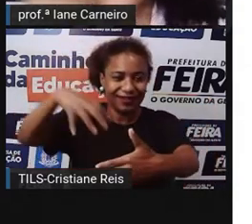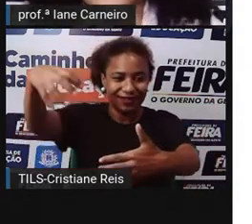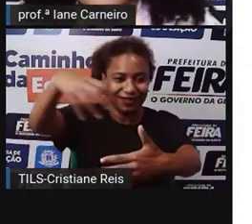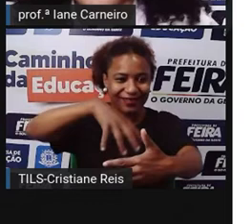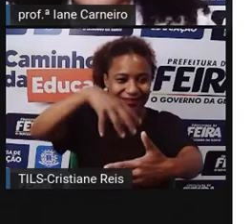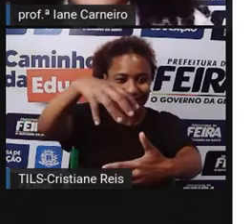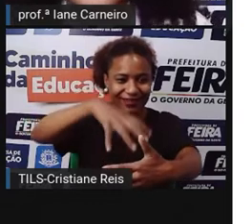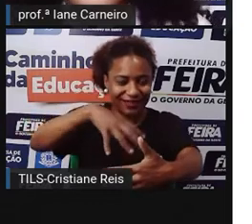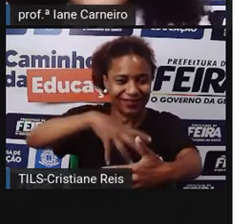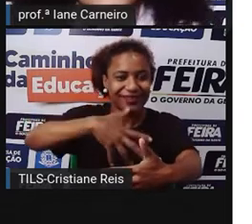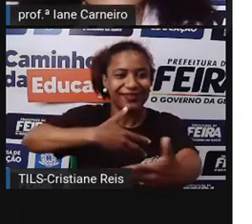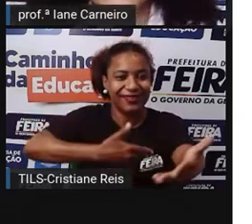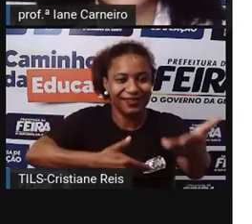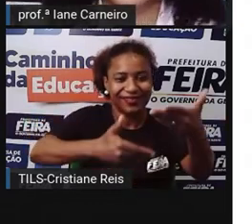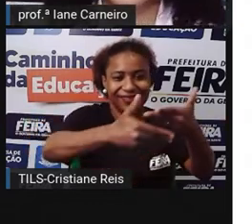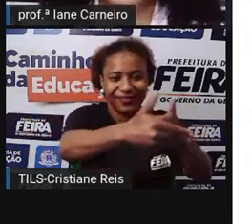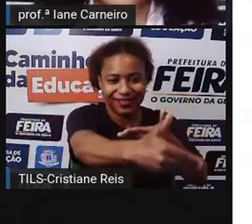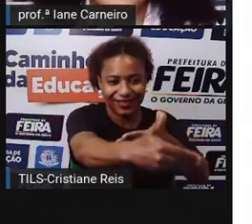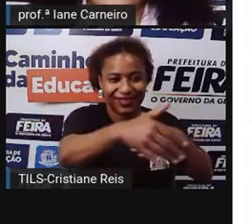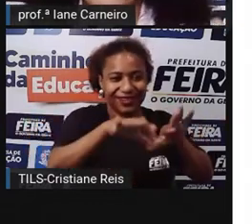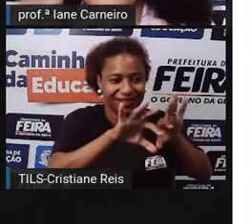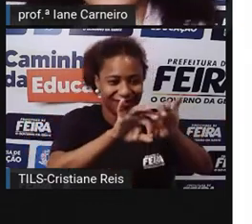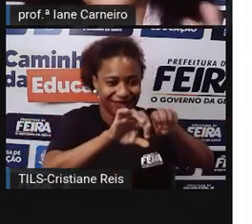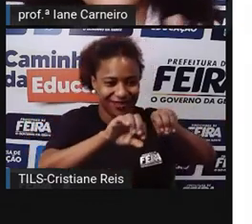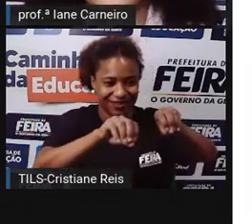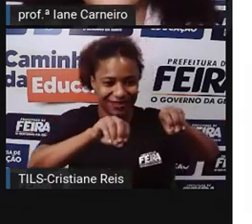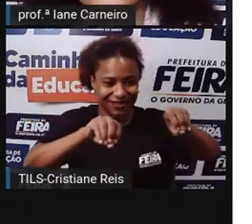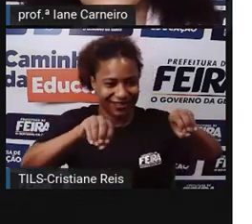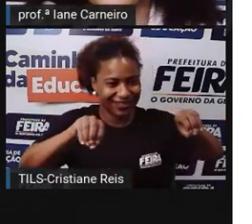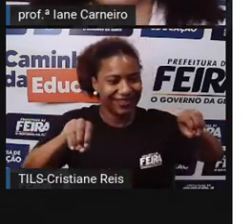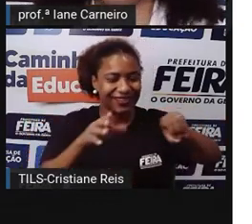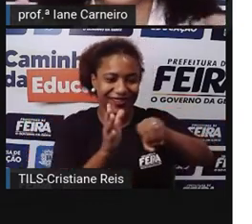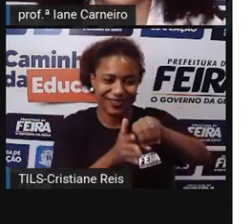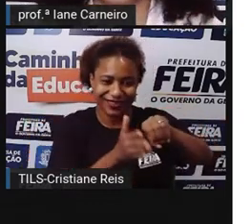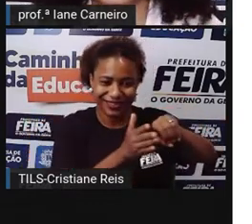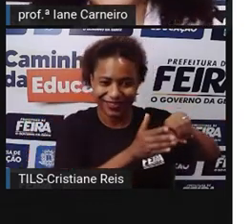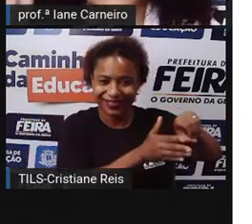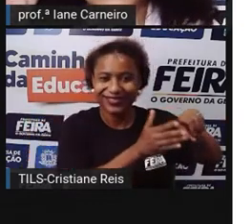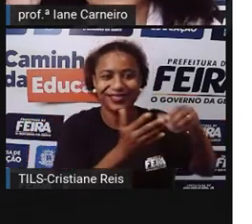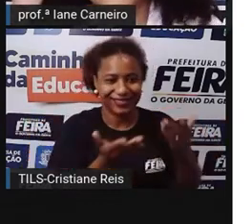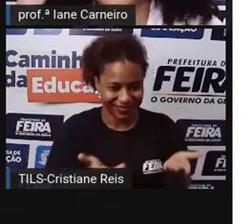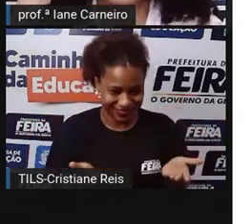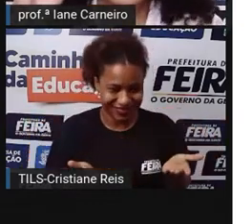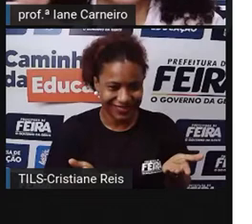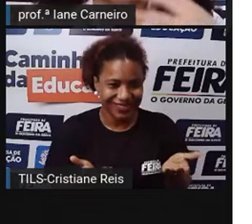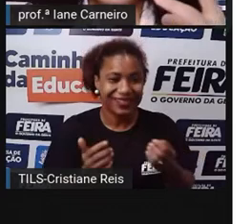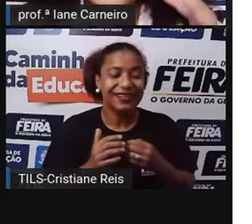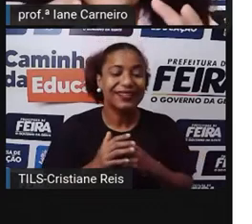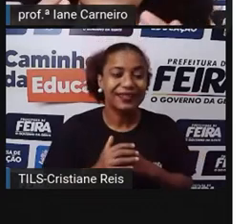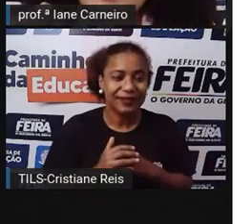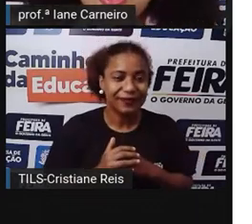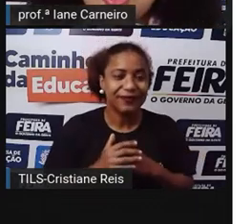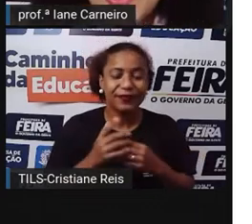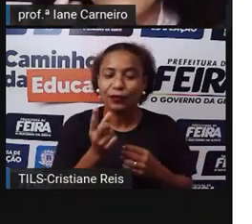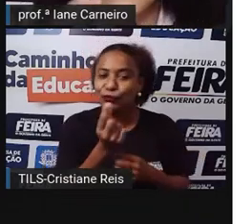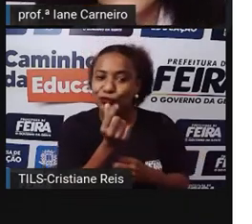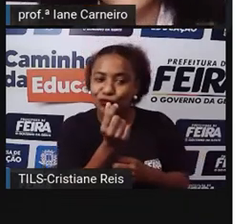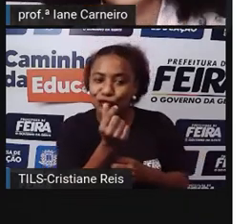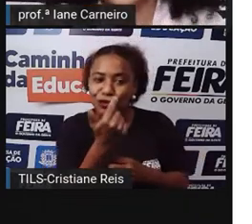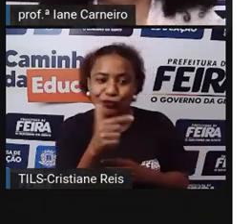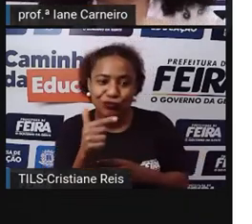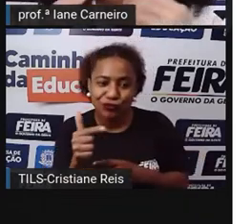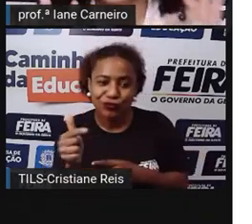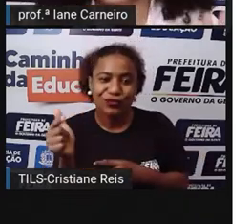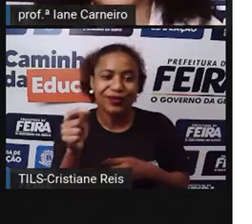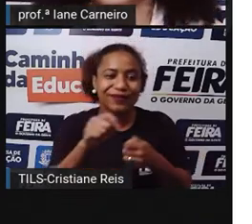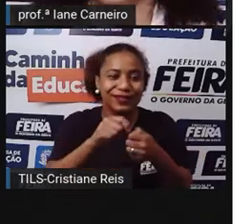E trocava Com quem tinha a linguiça Então ainda não tinha O dinheiro E aí as pessoas Faziam trocas Com